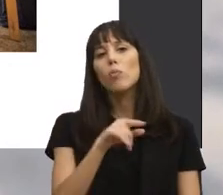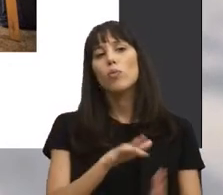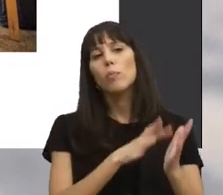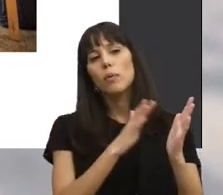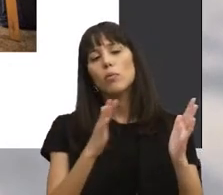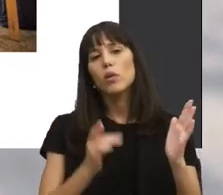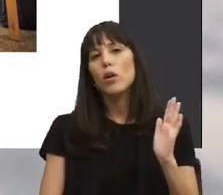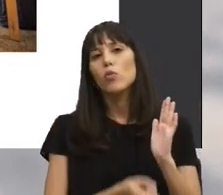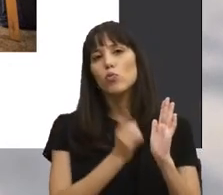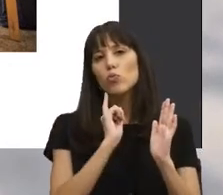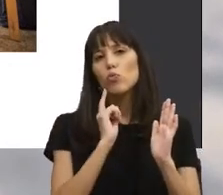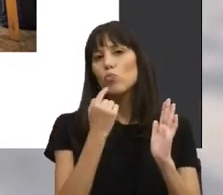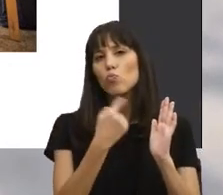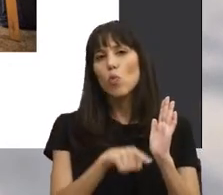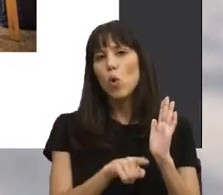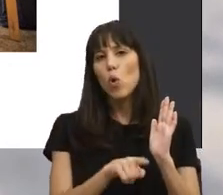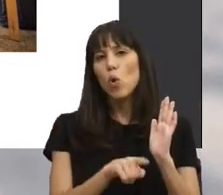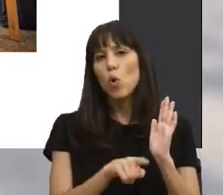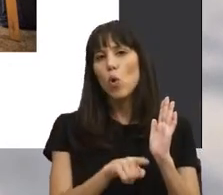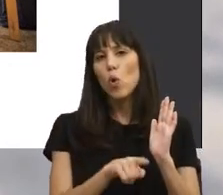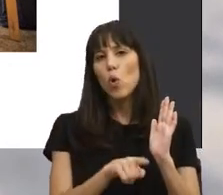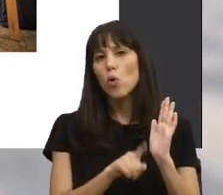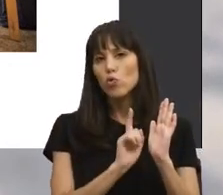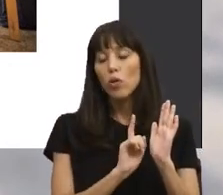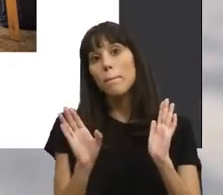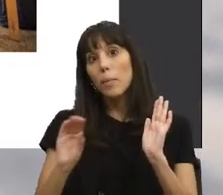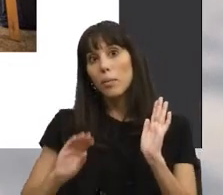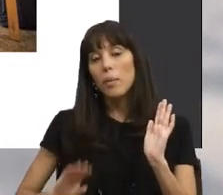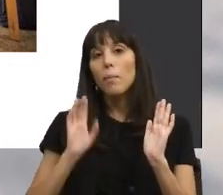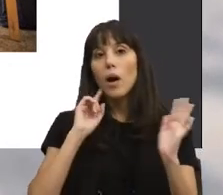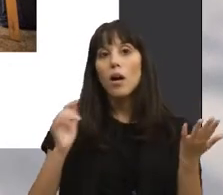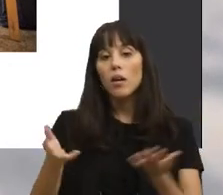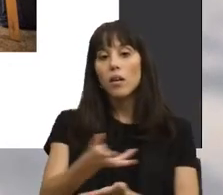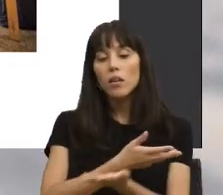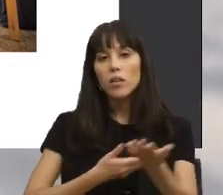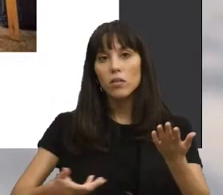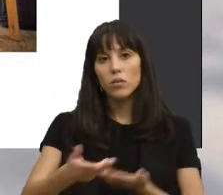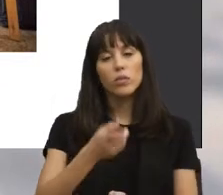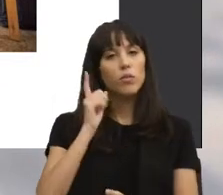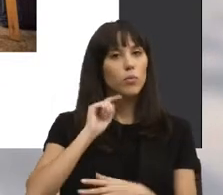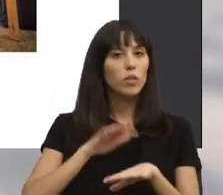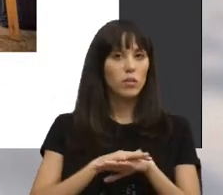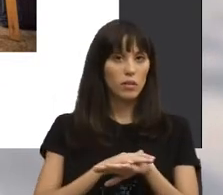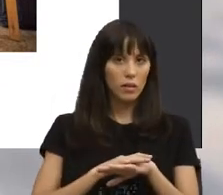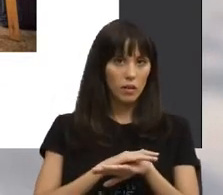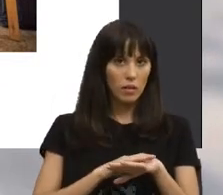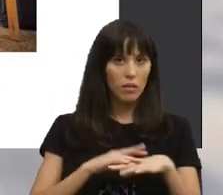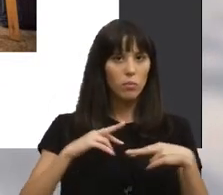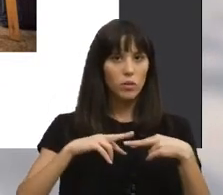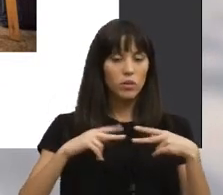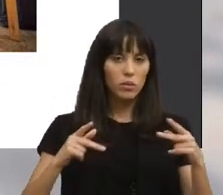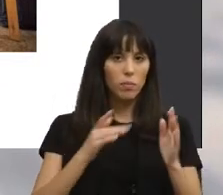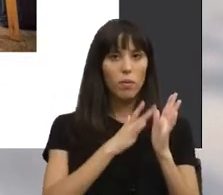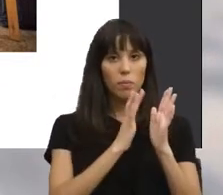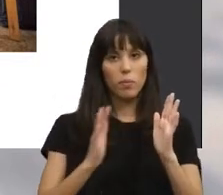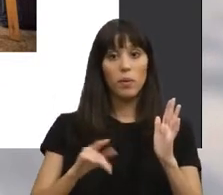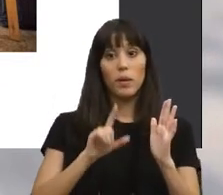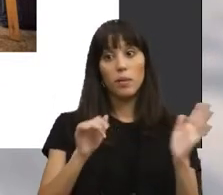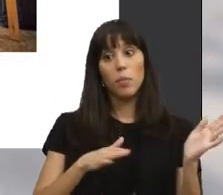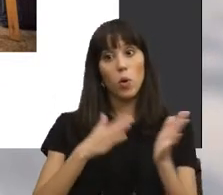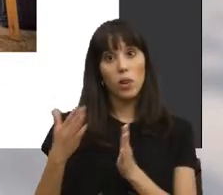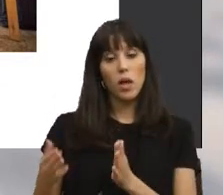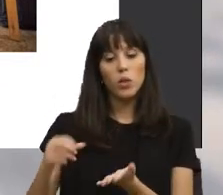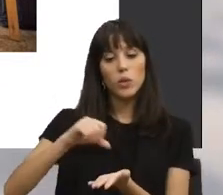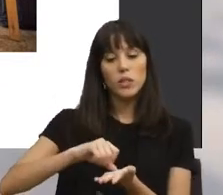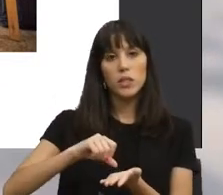mas por ser também, não esquecendo a sua articulação com a rede municipal de bibliotecas e com a necessária